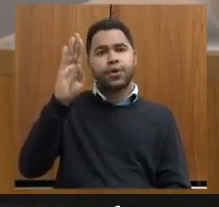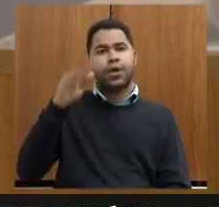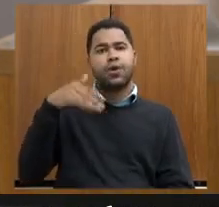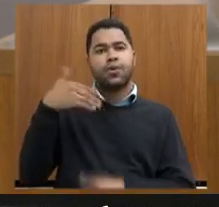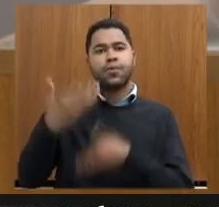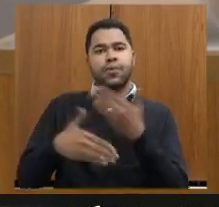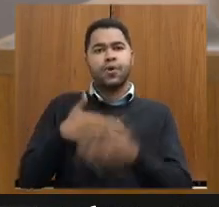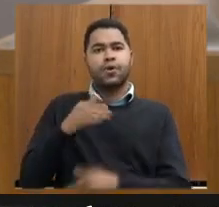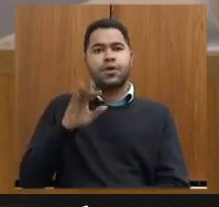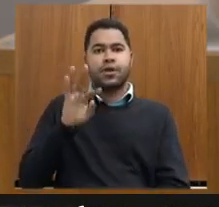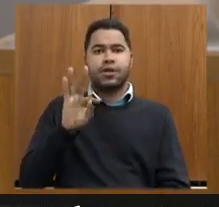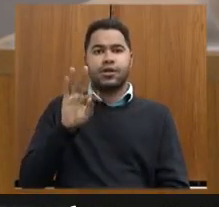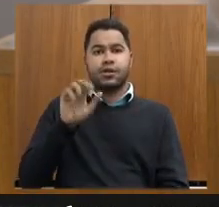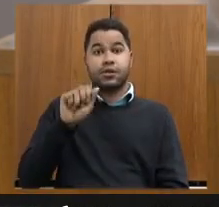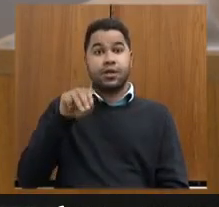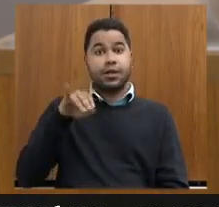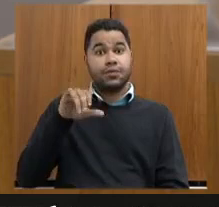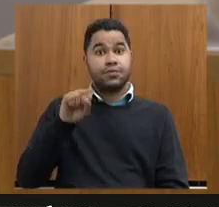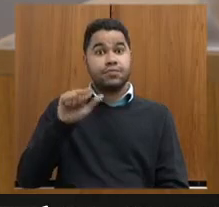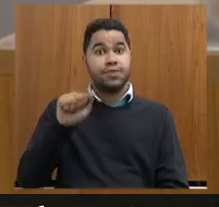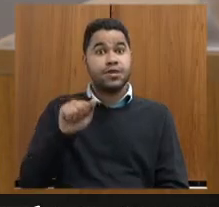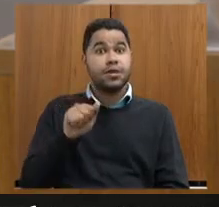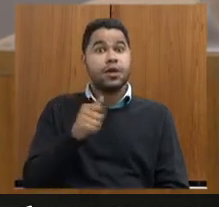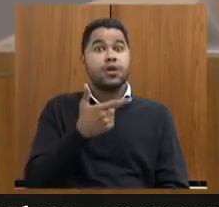processo da Tamiza 2017